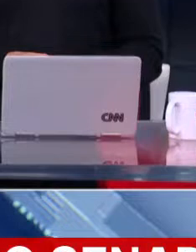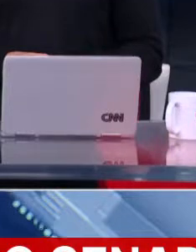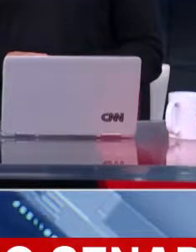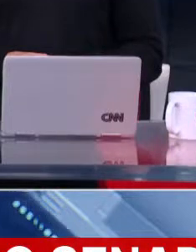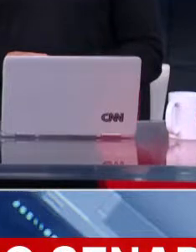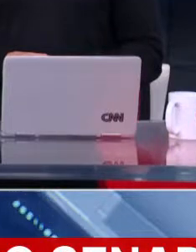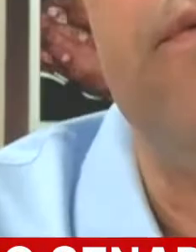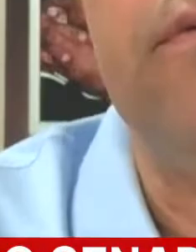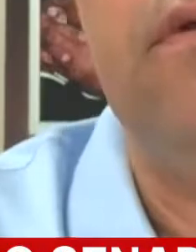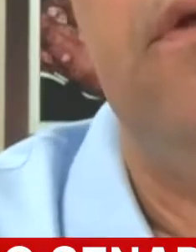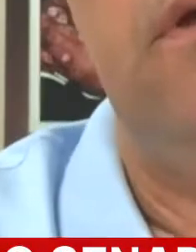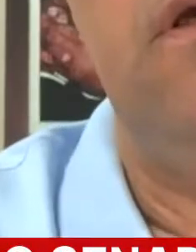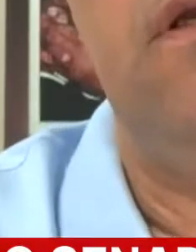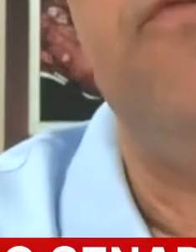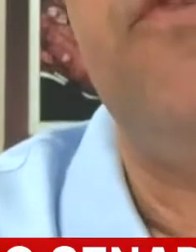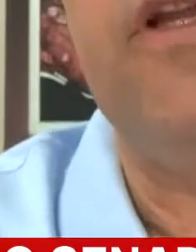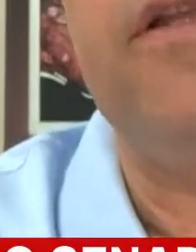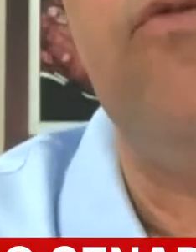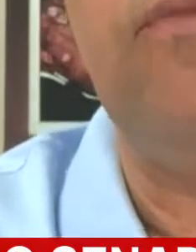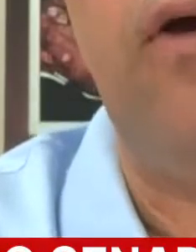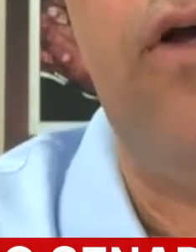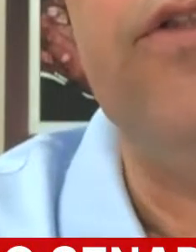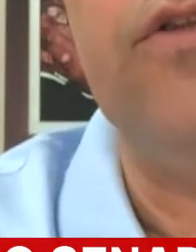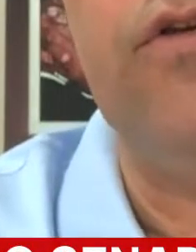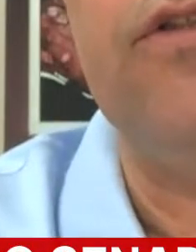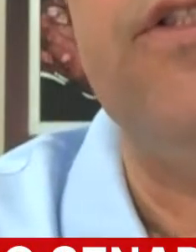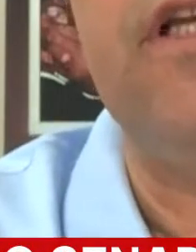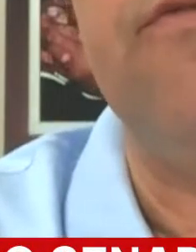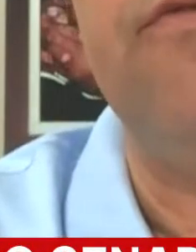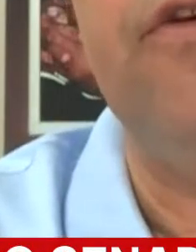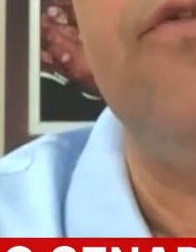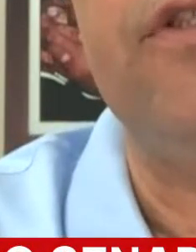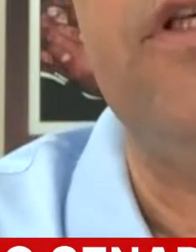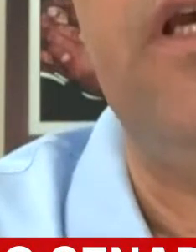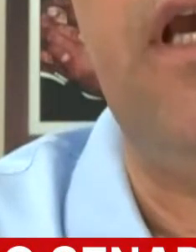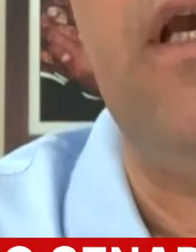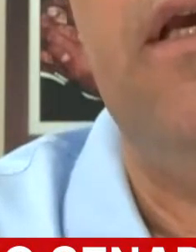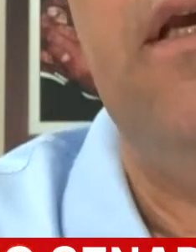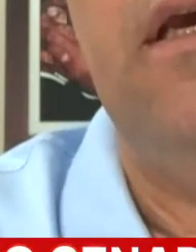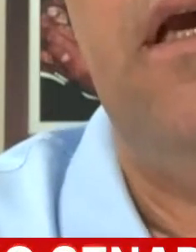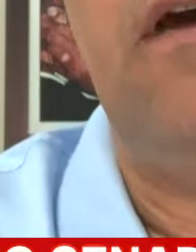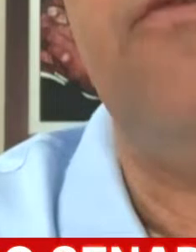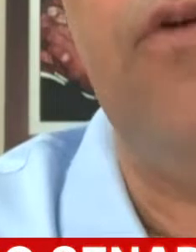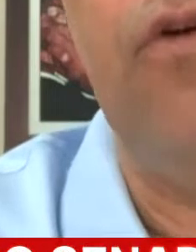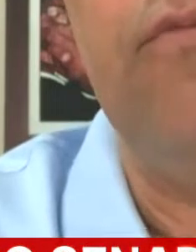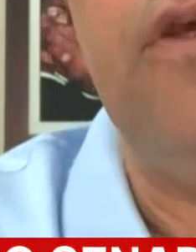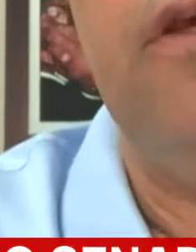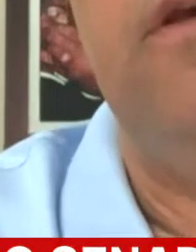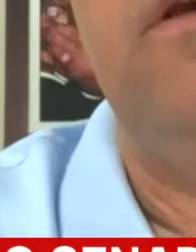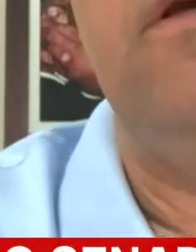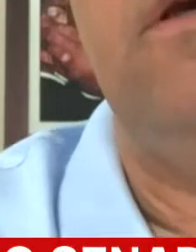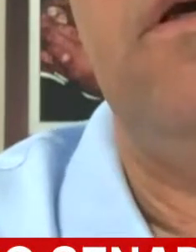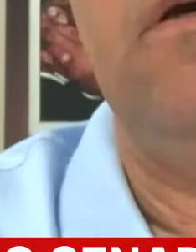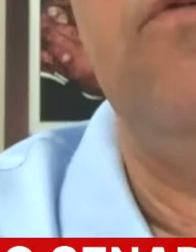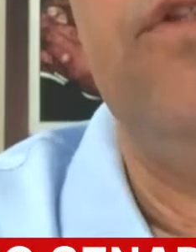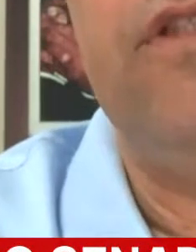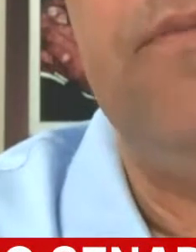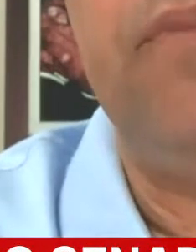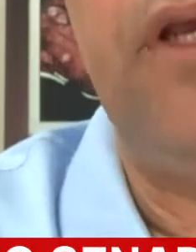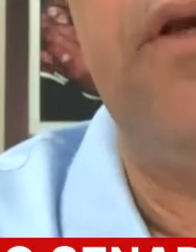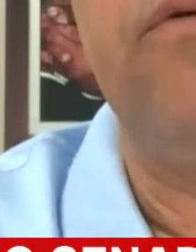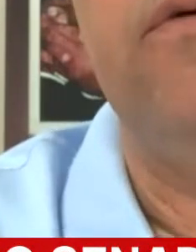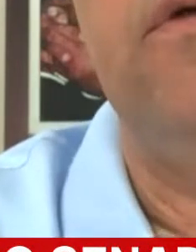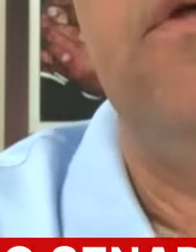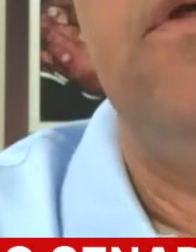Brasil, neste momento, enfrenta o maior de todos os desafios, que é a fome, o